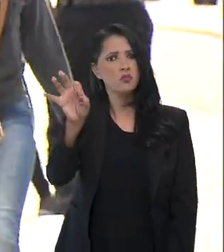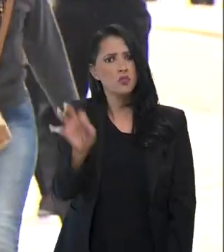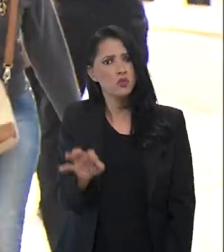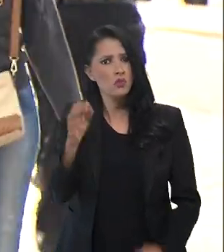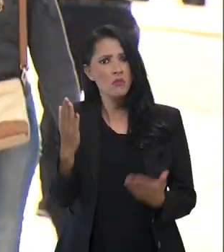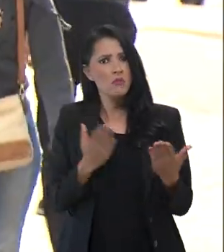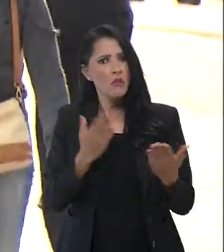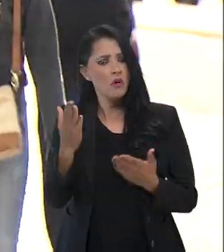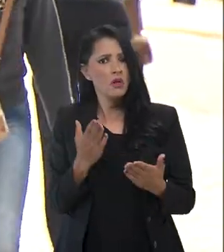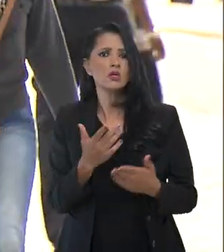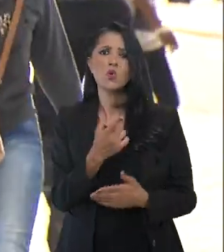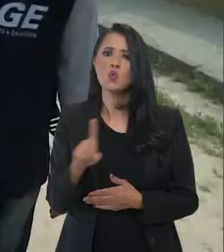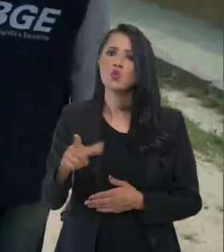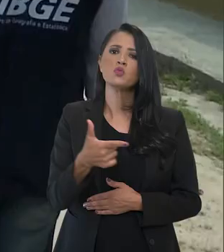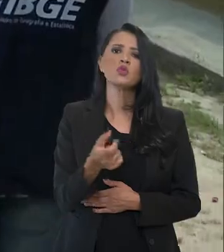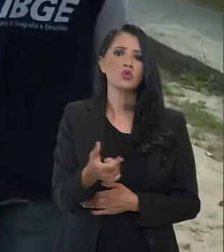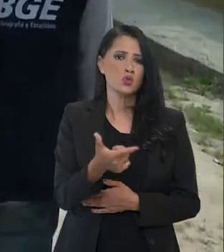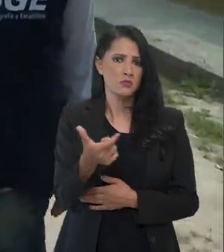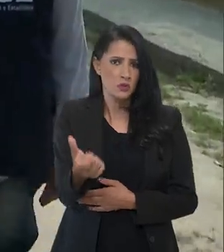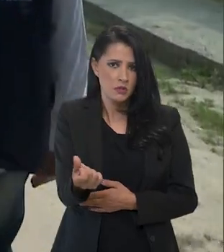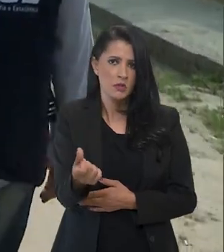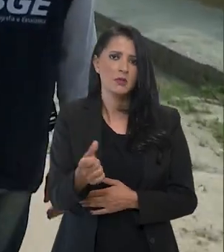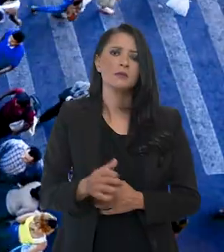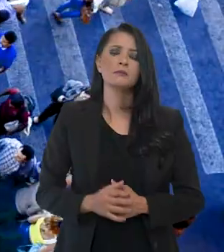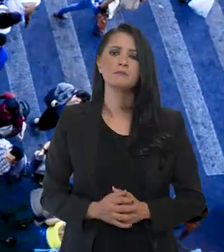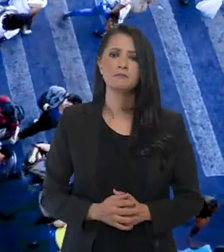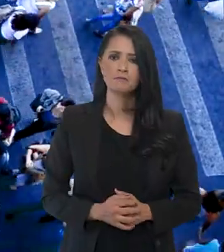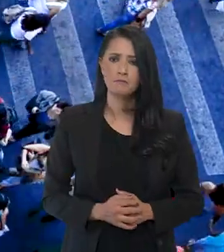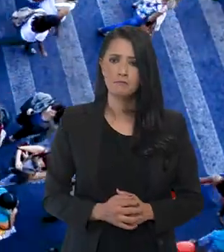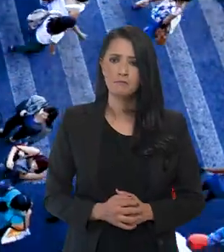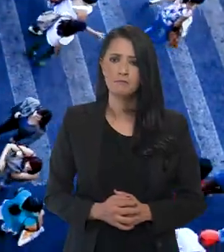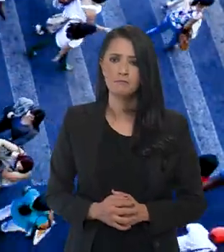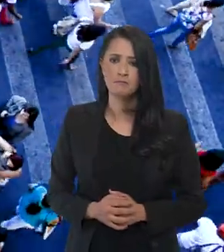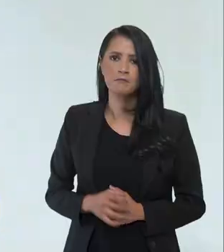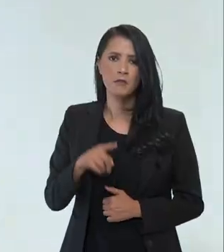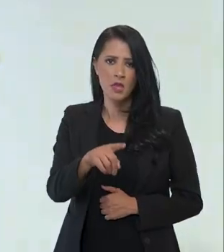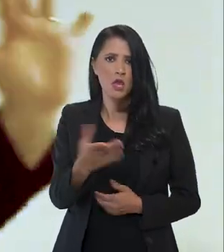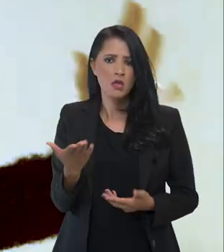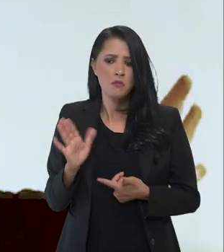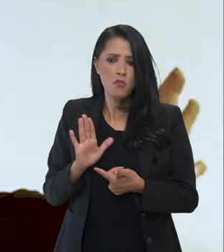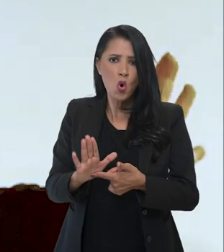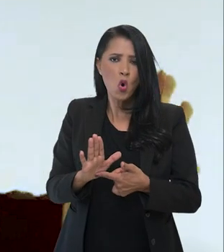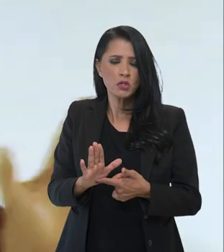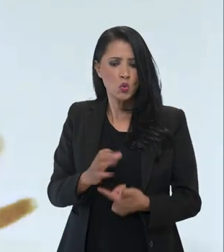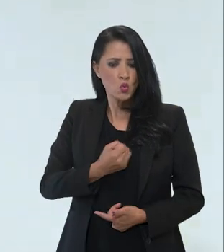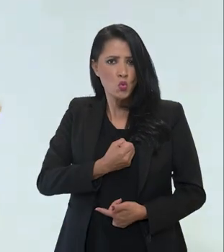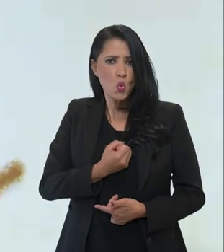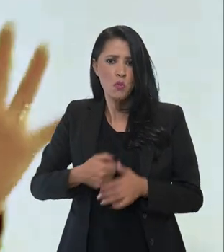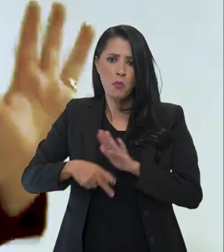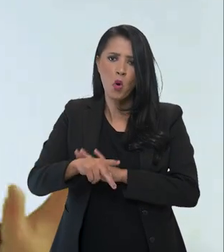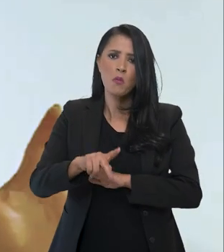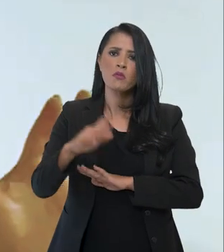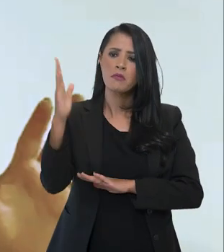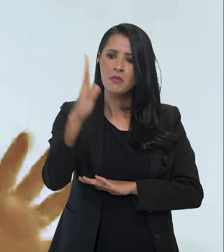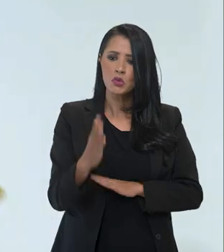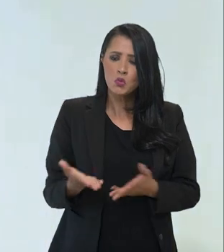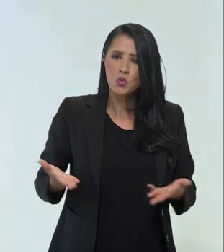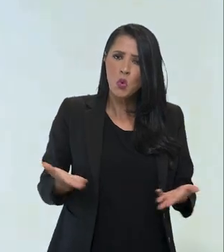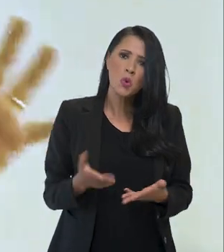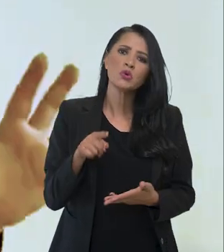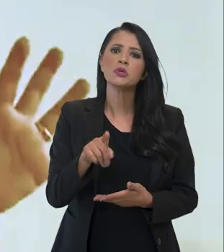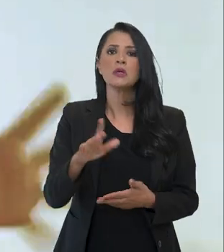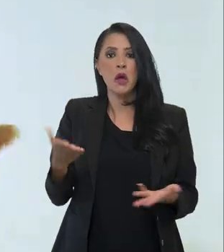,5% em comparação com o último censo divulgado em 2010. Esse é o raio-x, o Brasil do presente.